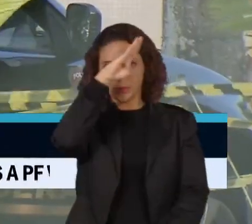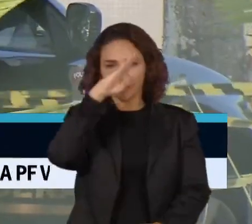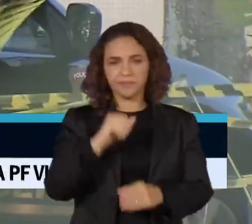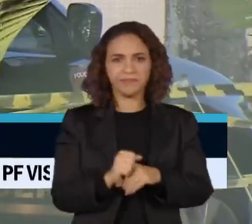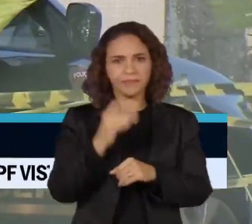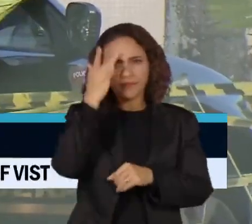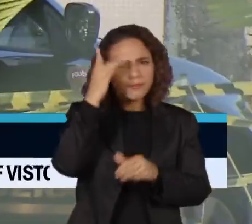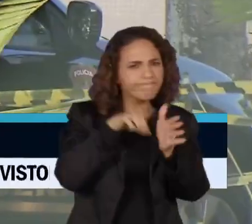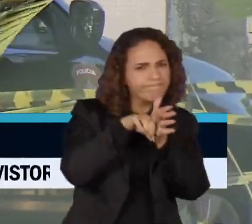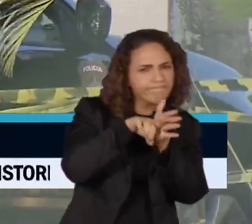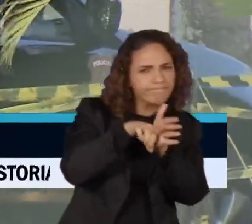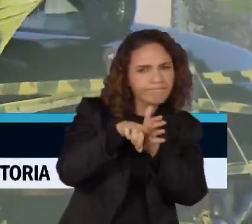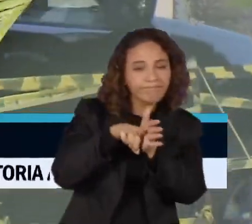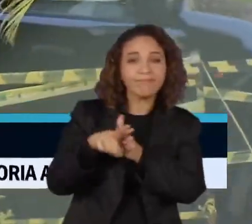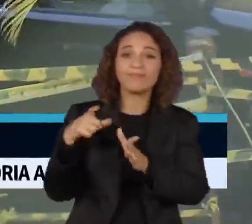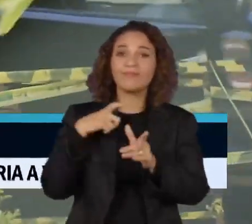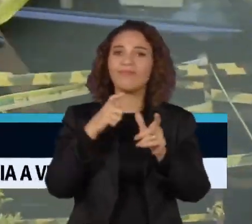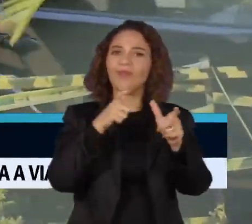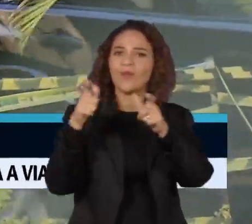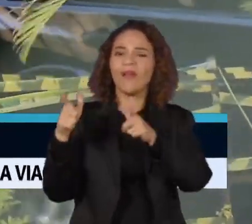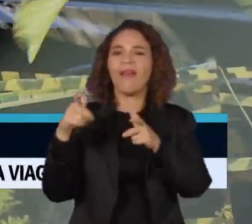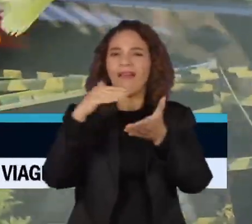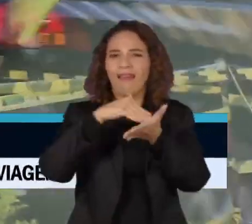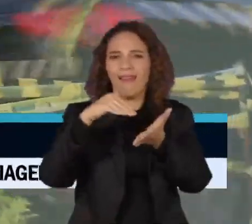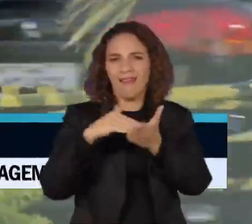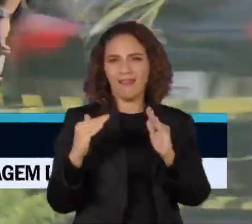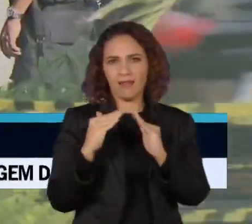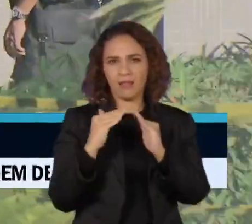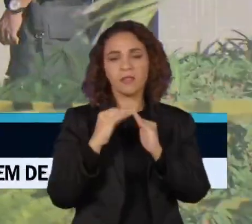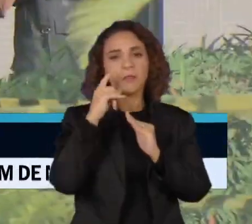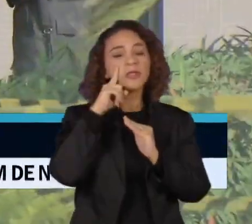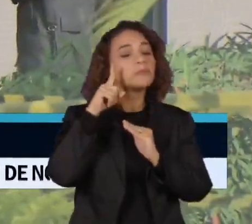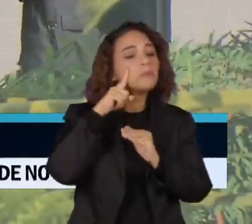falaram que endereços ligados a Bolsonaro podem ser alvo de busca e apreensão.